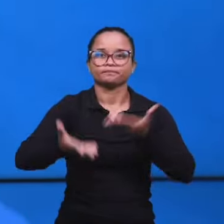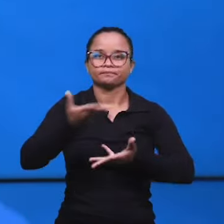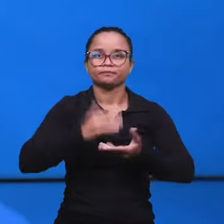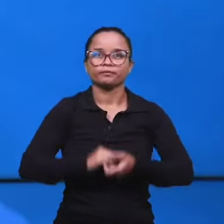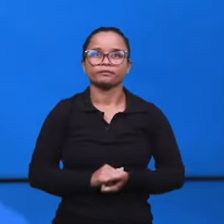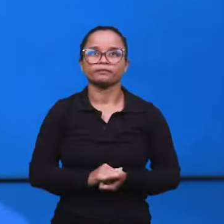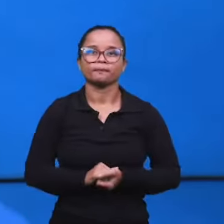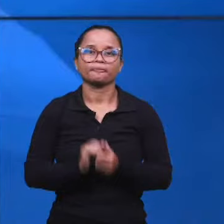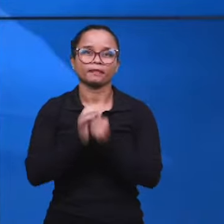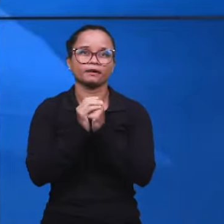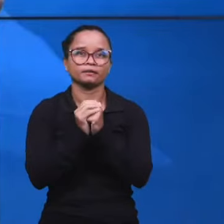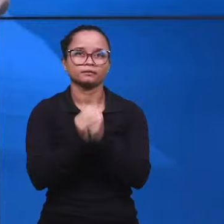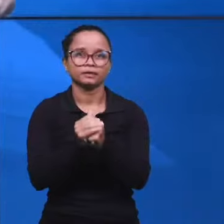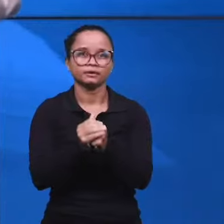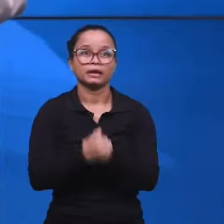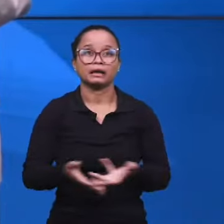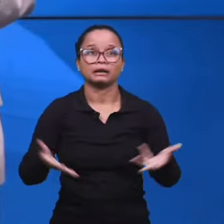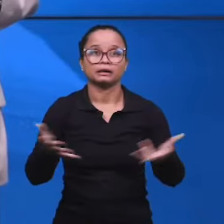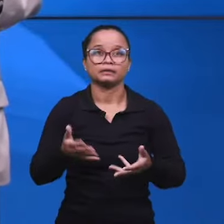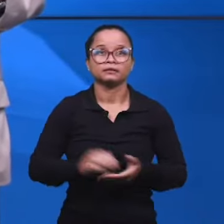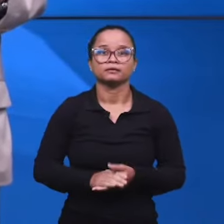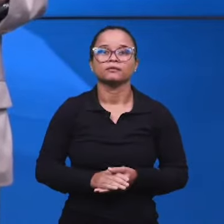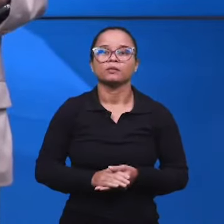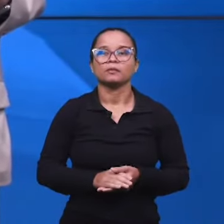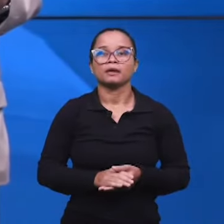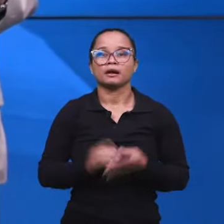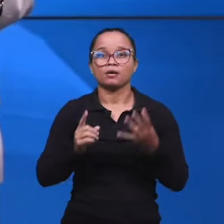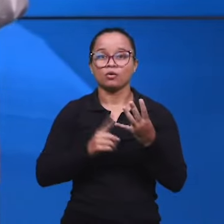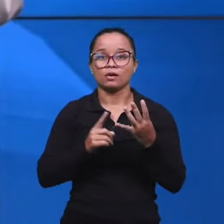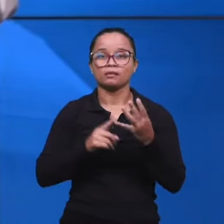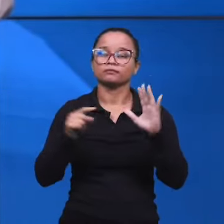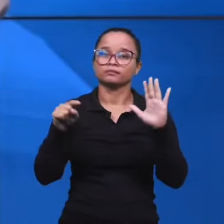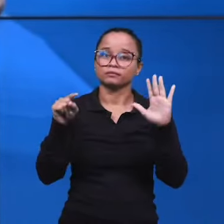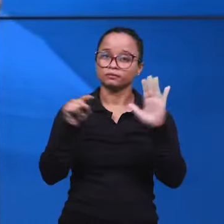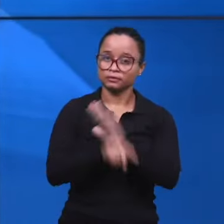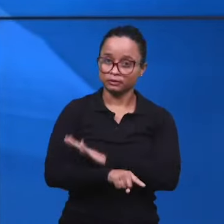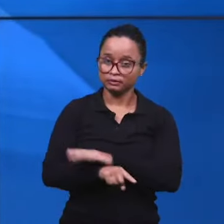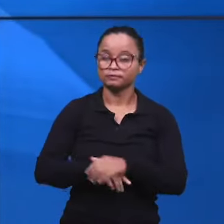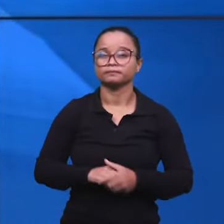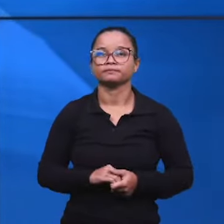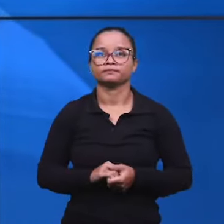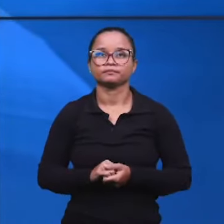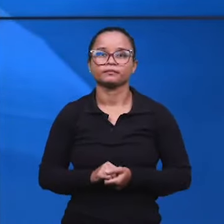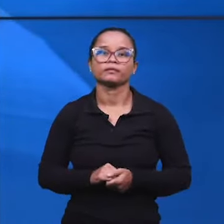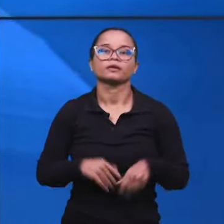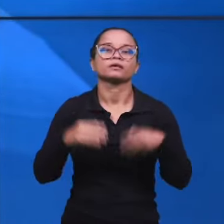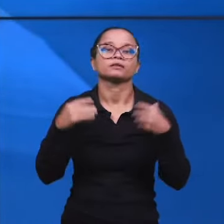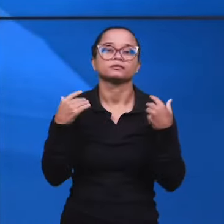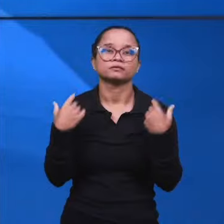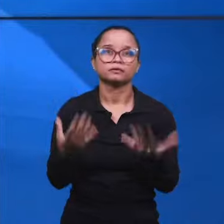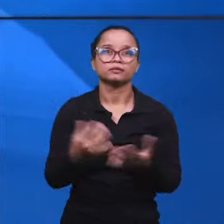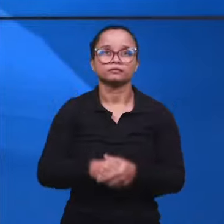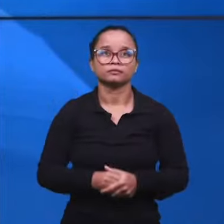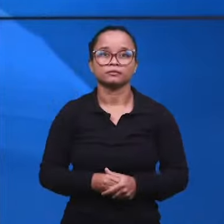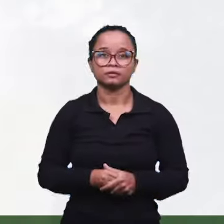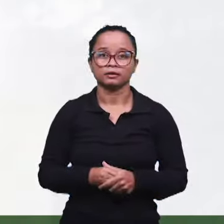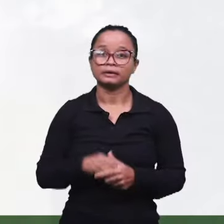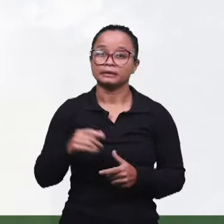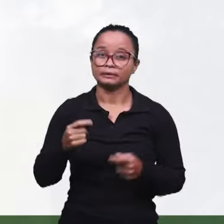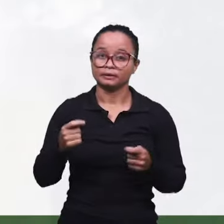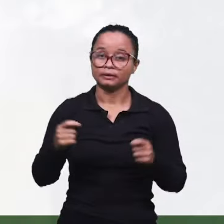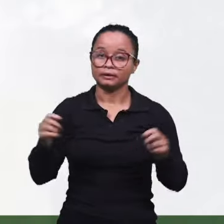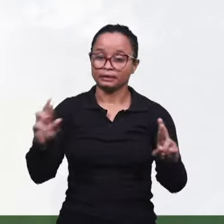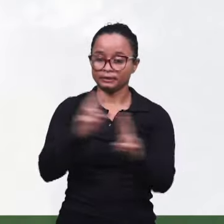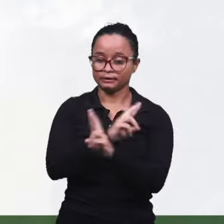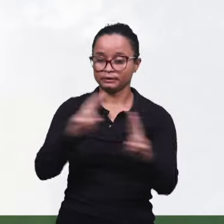sua participação. Amém, irmãos. partimos agora para a nossa quarta pergunta, que é a última dirigida a todos, e ela diz assim, faça